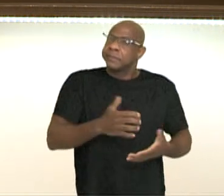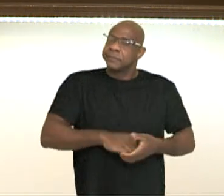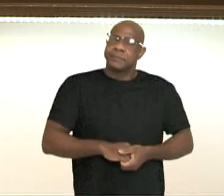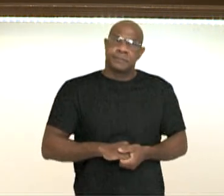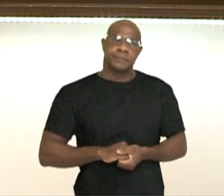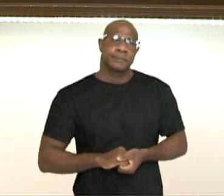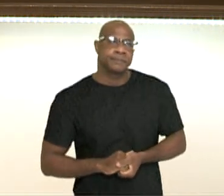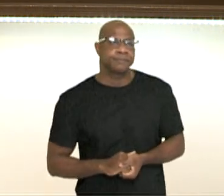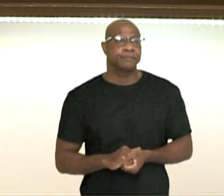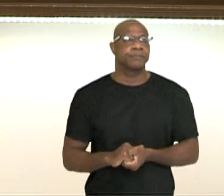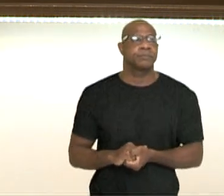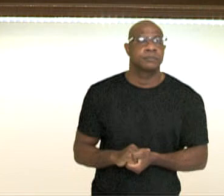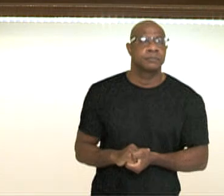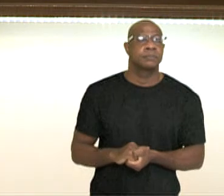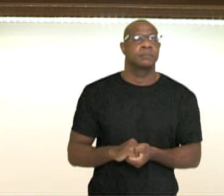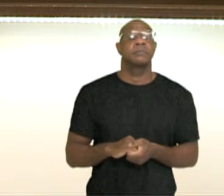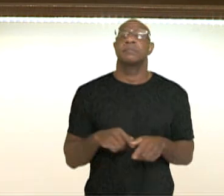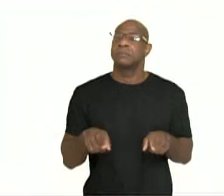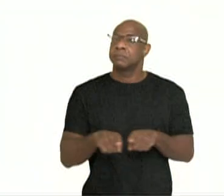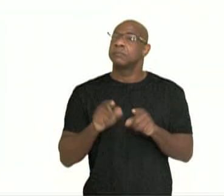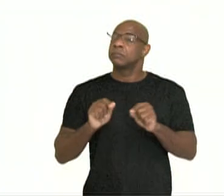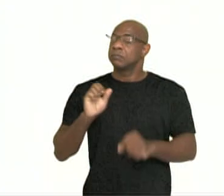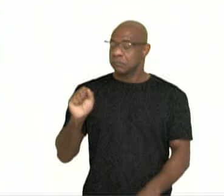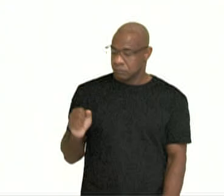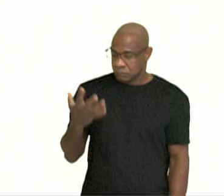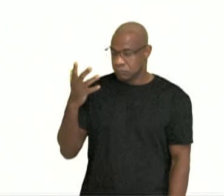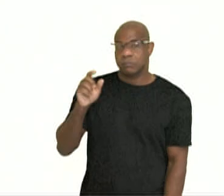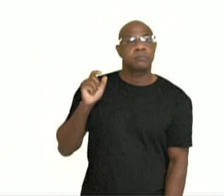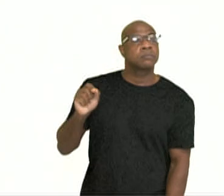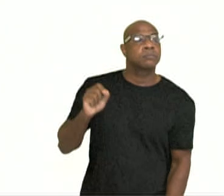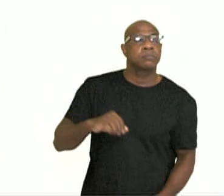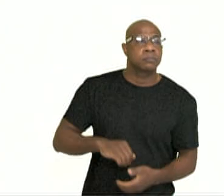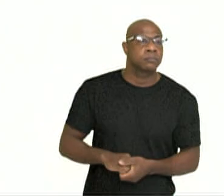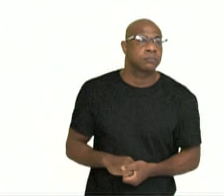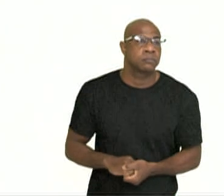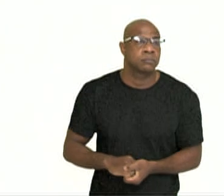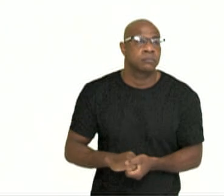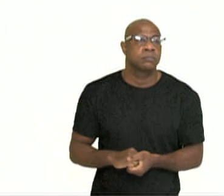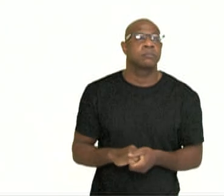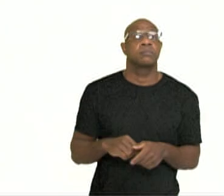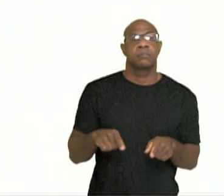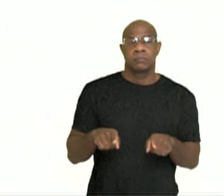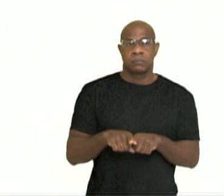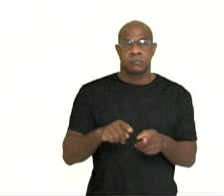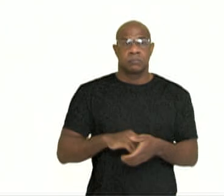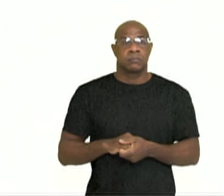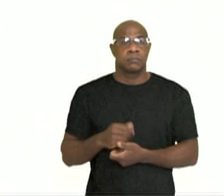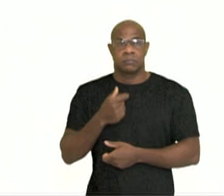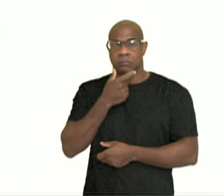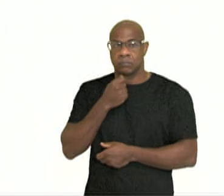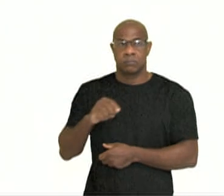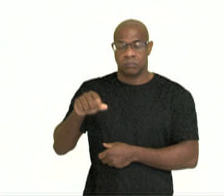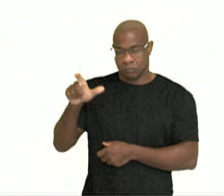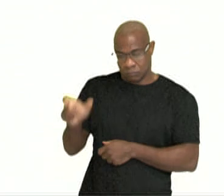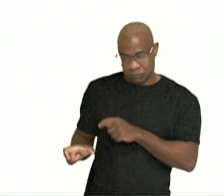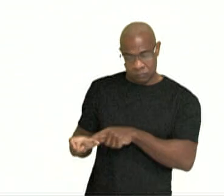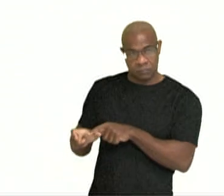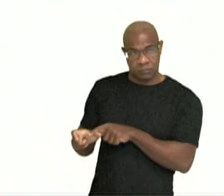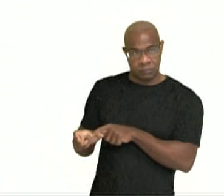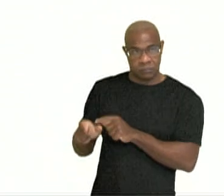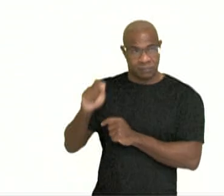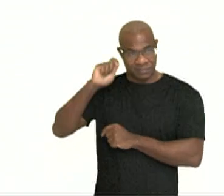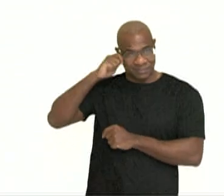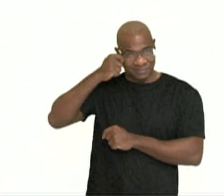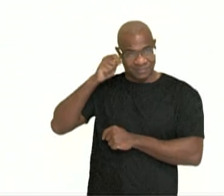como sua colônia. E daí, o que vai acontecer? O Toussaint de Louverture vai ser emboscado e vai ser preso e vai ser